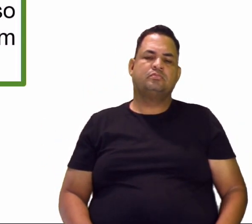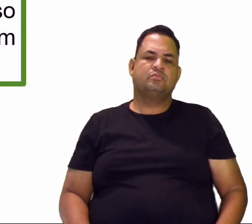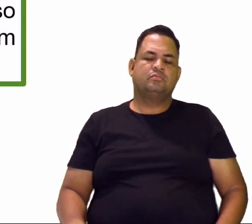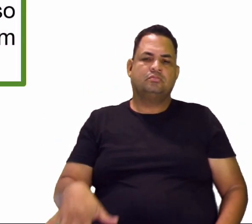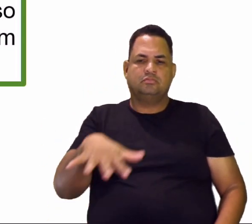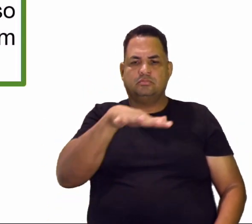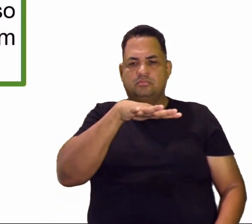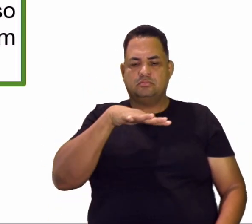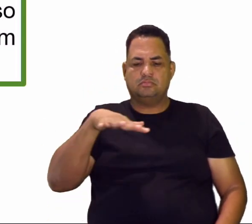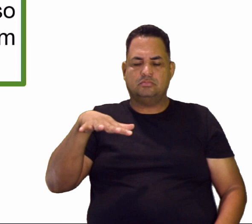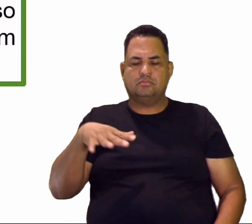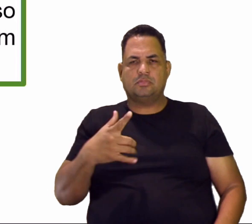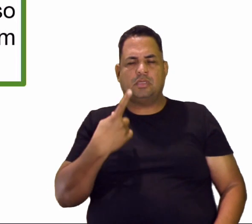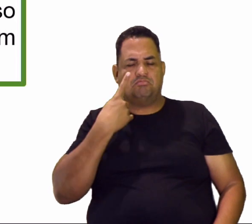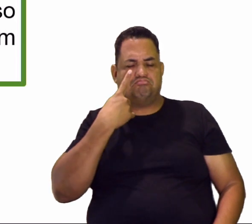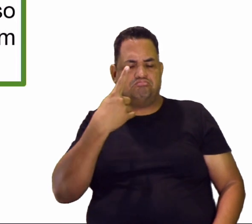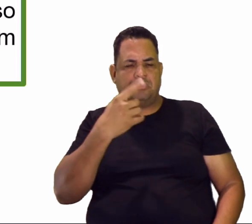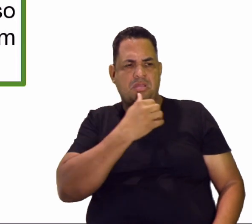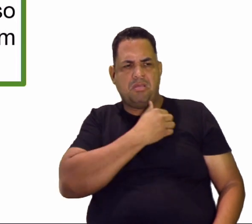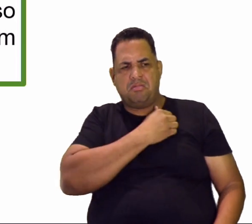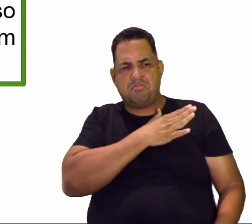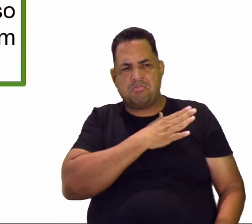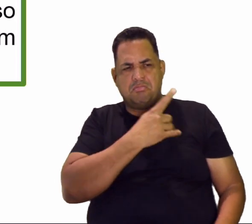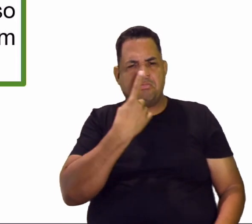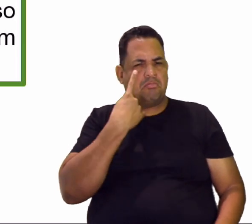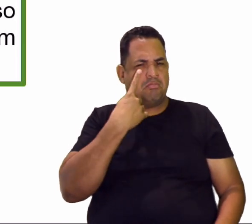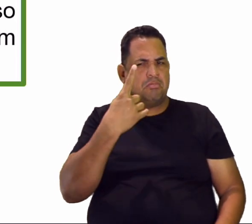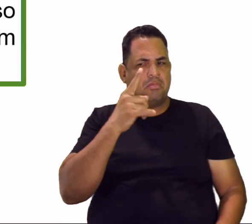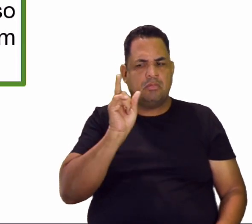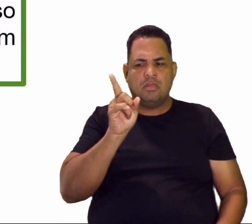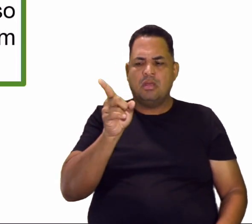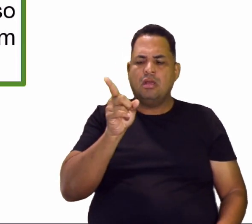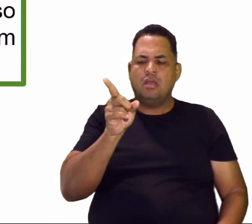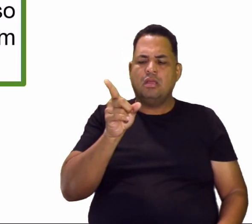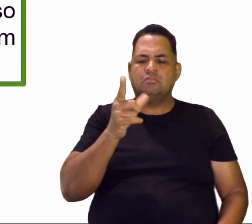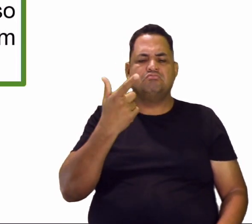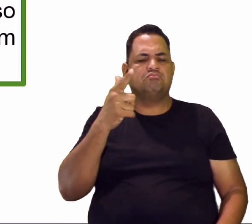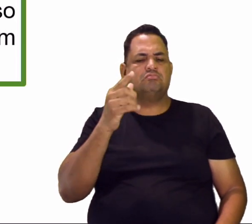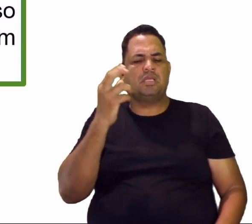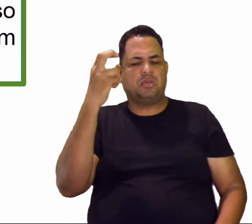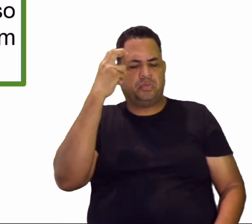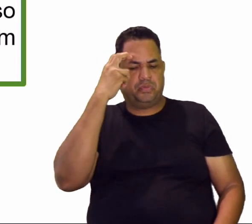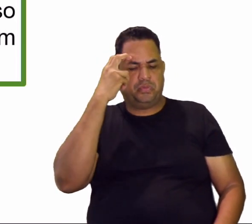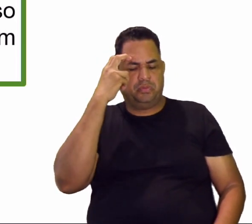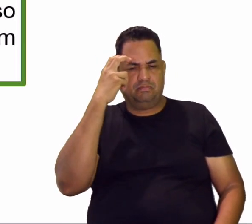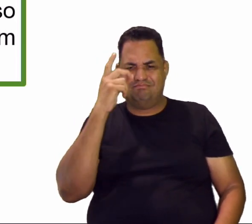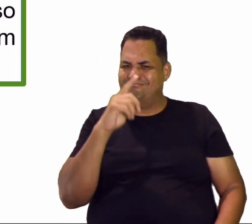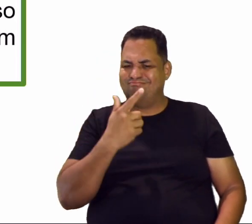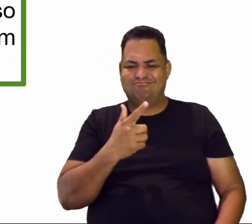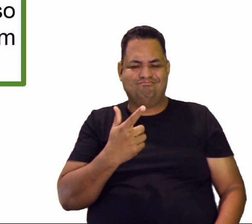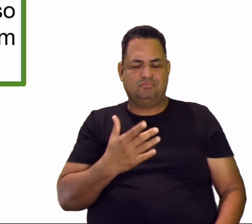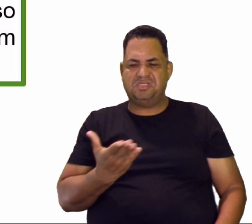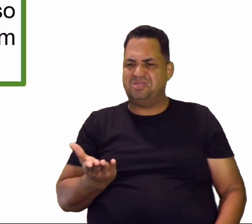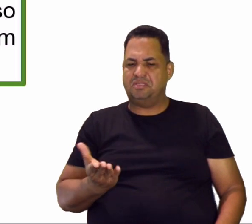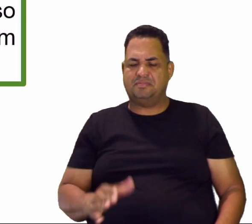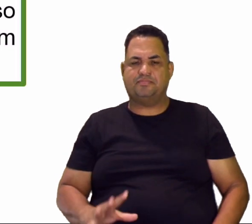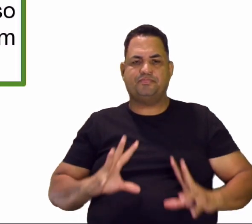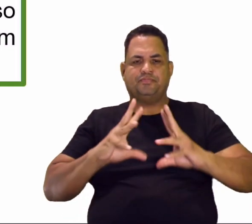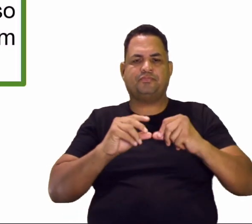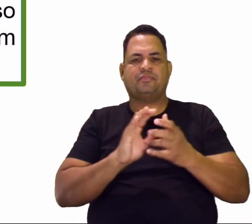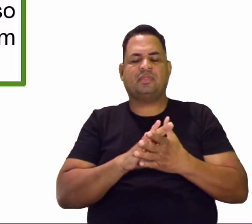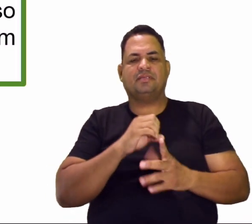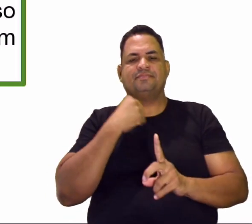Essa forma preconceituosa, né? De dizer, ah, o fulano não tem cultura, né? Então, isso não existe, né? Todas as